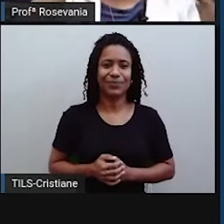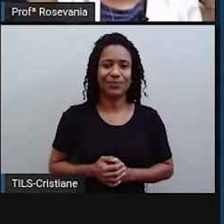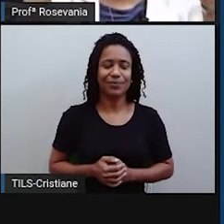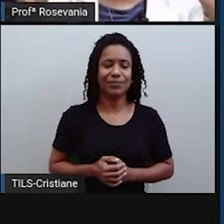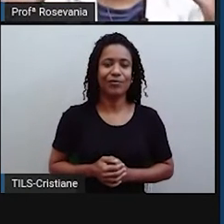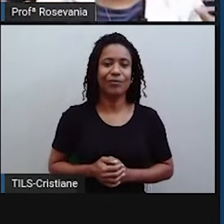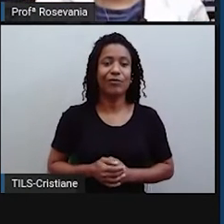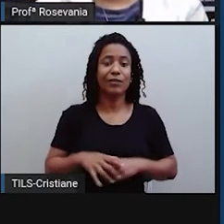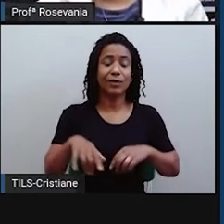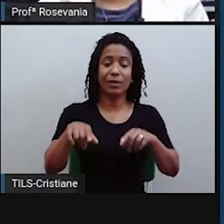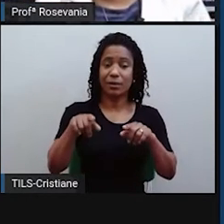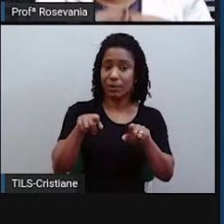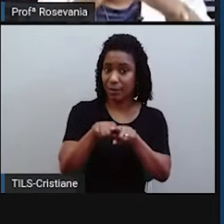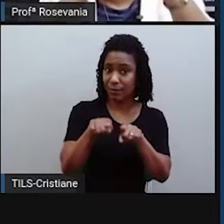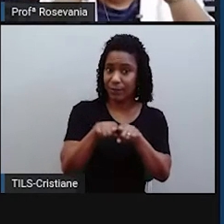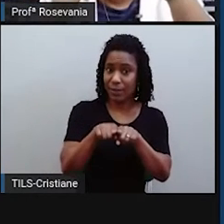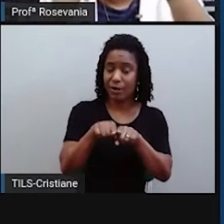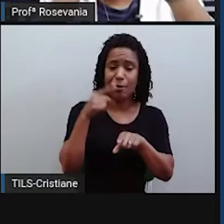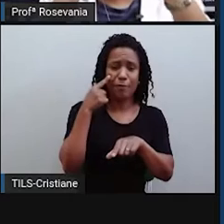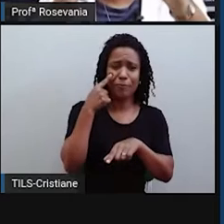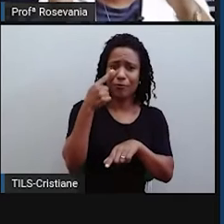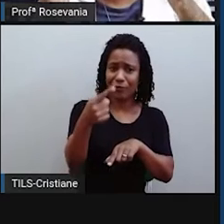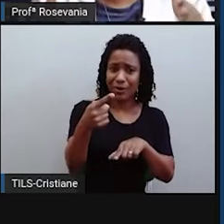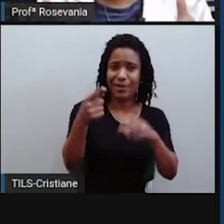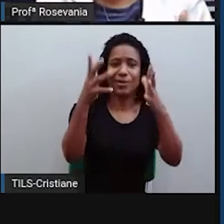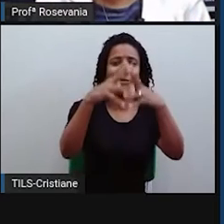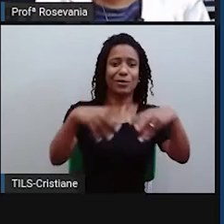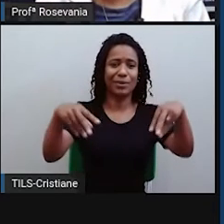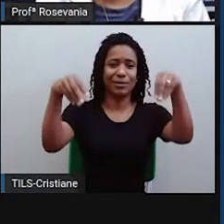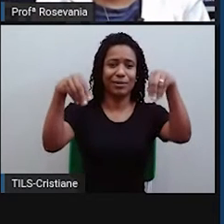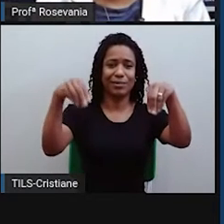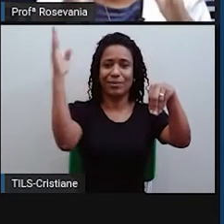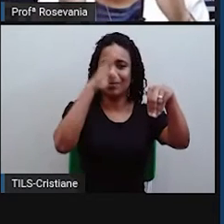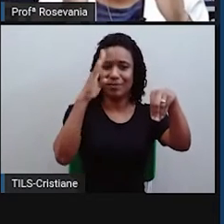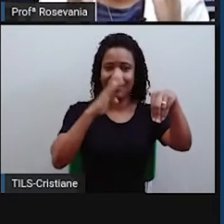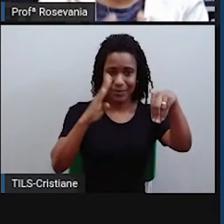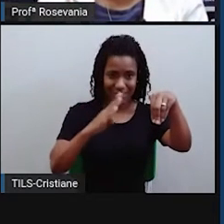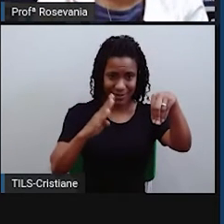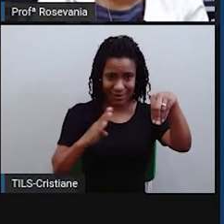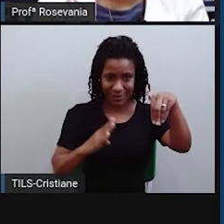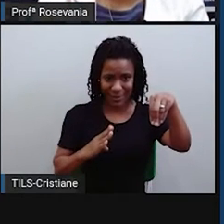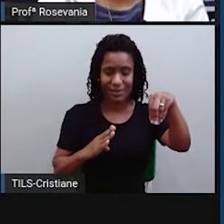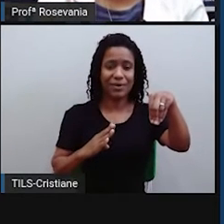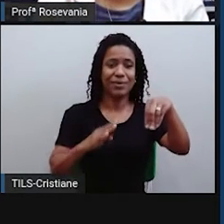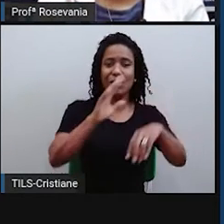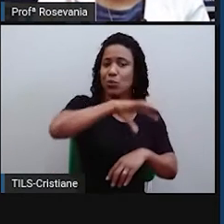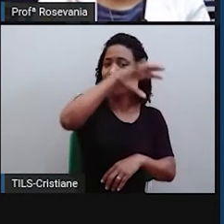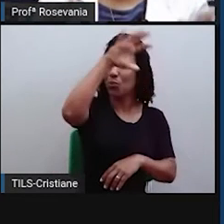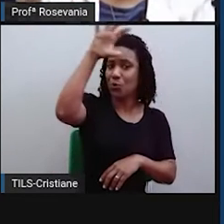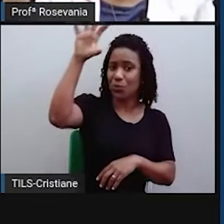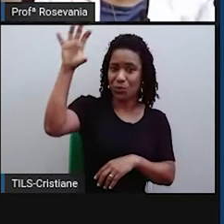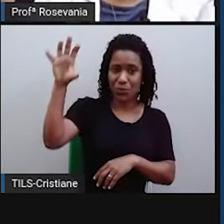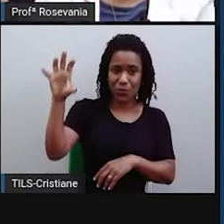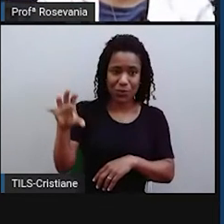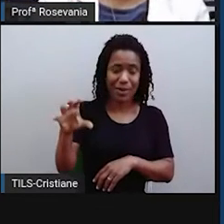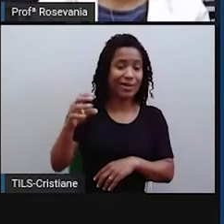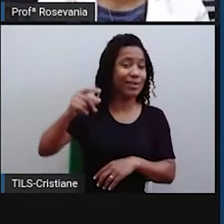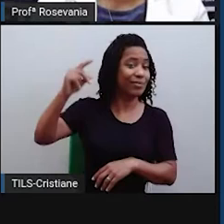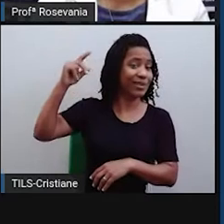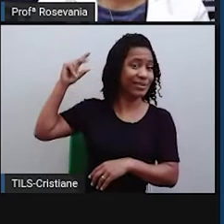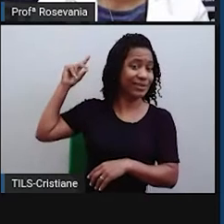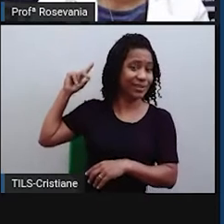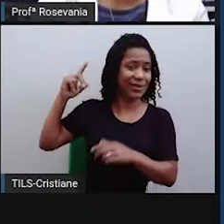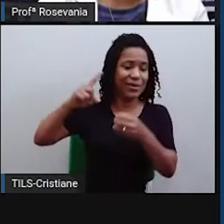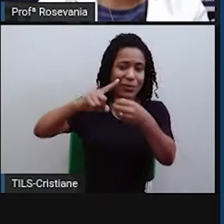como o território brasileiro partiu daquela regionalização apenas das capitanias hereditárias para essas